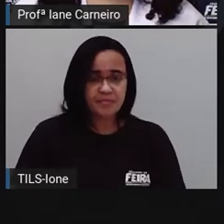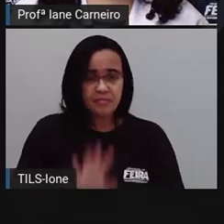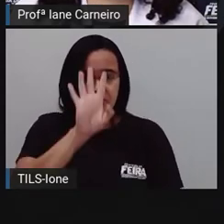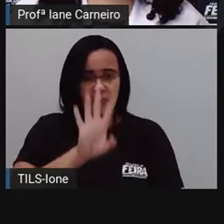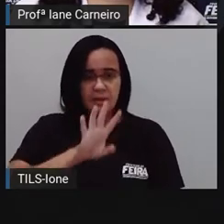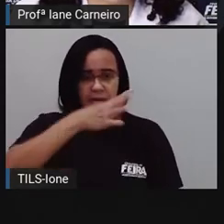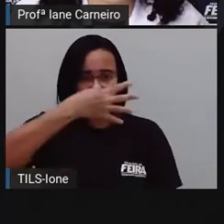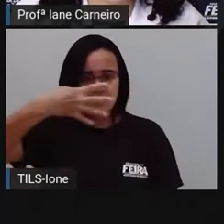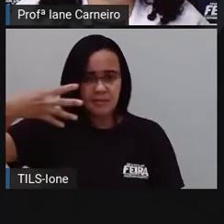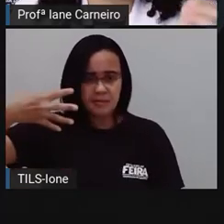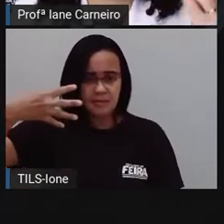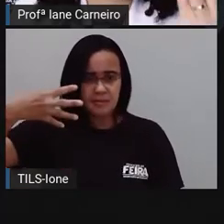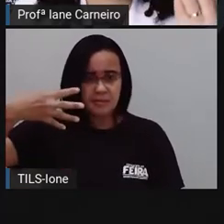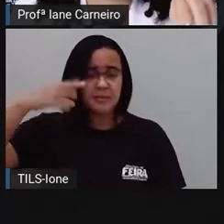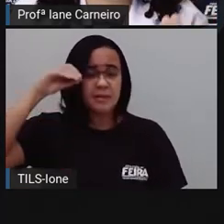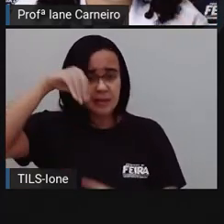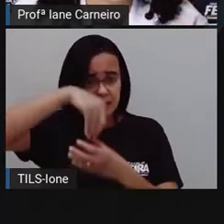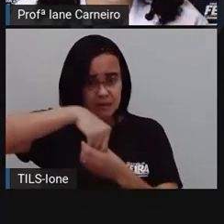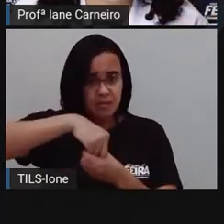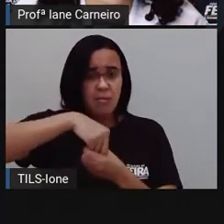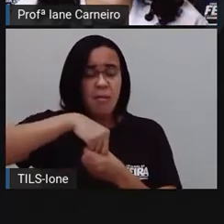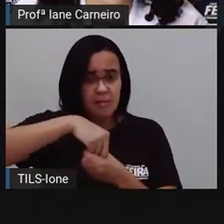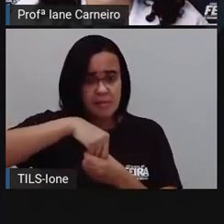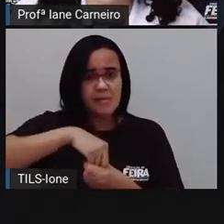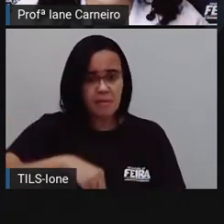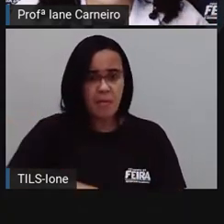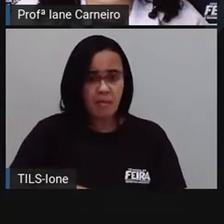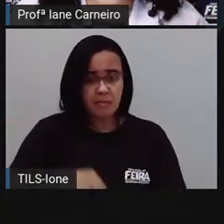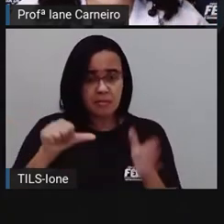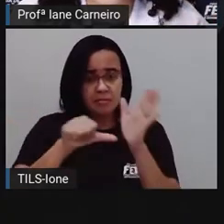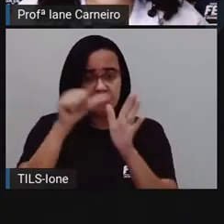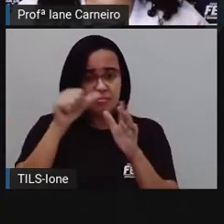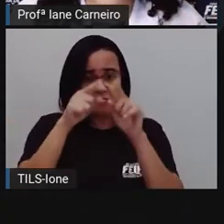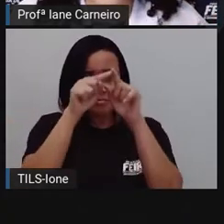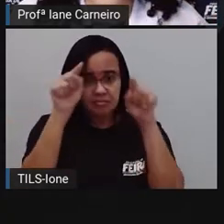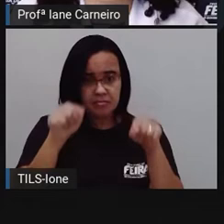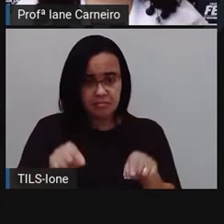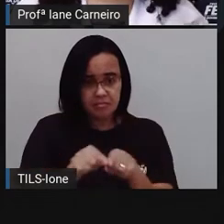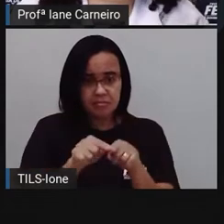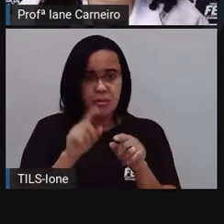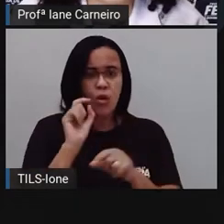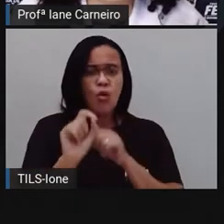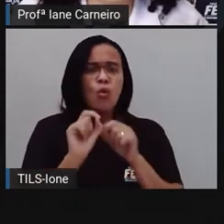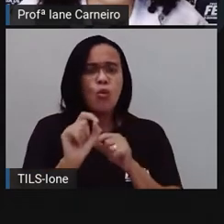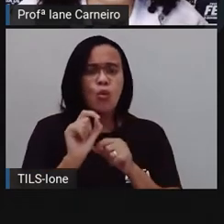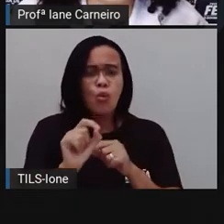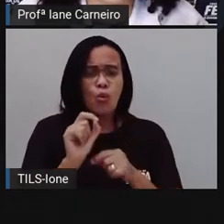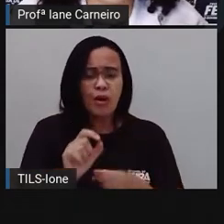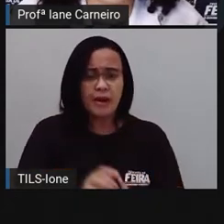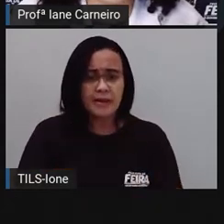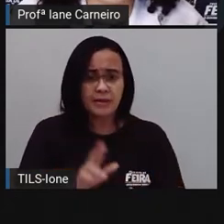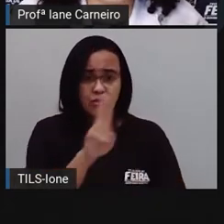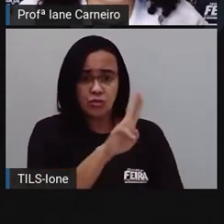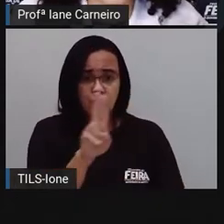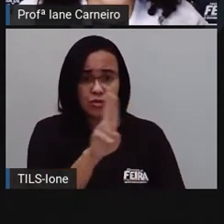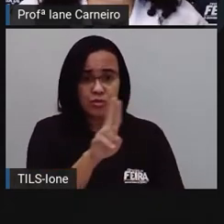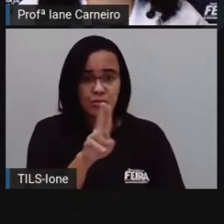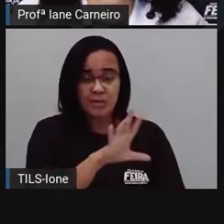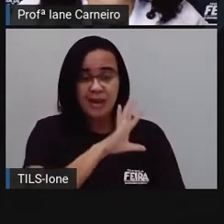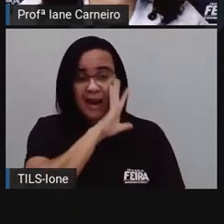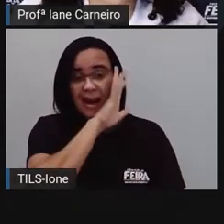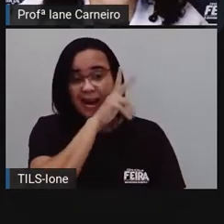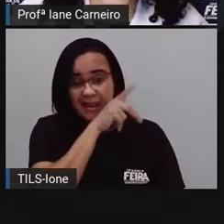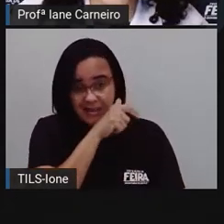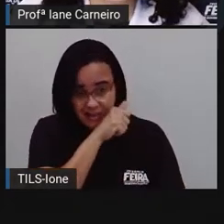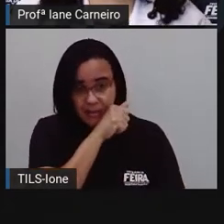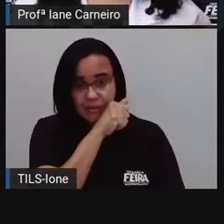Aqui tem uma tabela. Na primeira coluna... Na primeira linha aqui, perdão. Na primeira linha a vê o nome, ó, do animal.